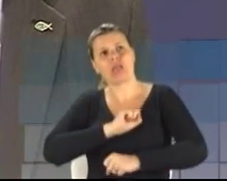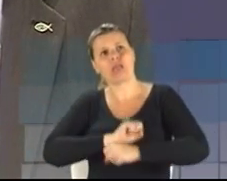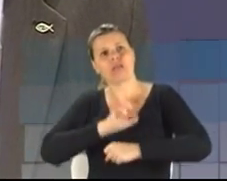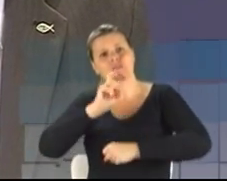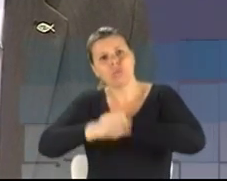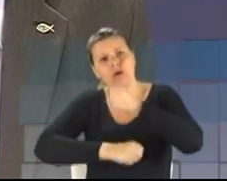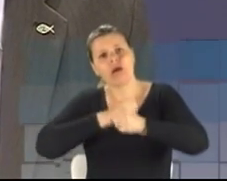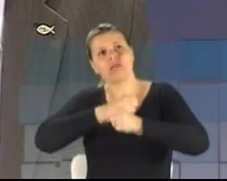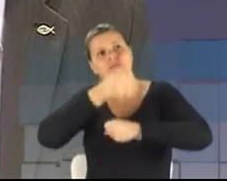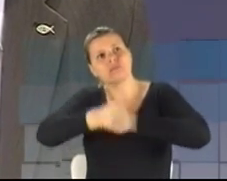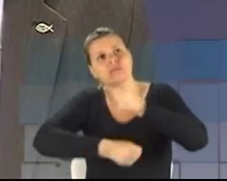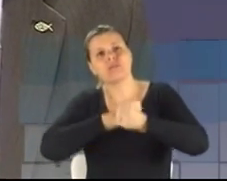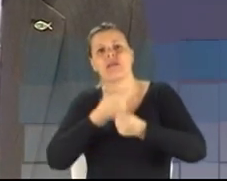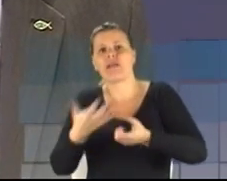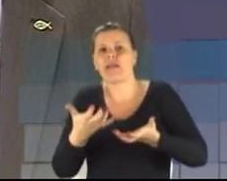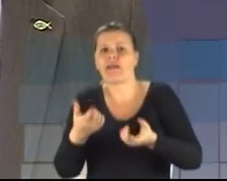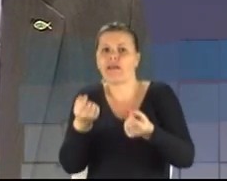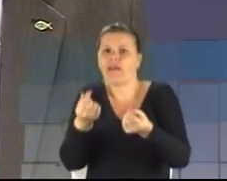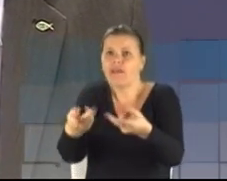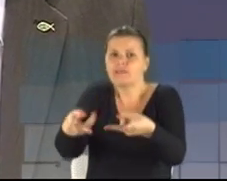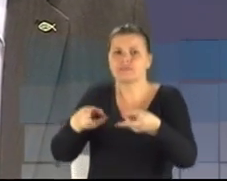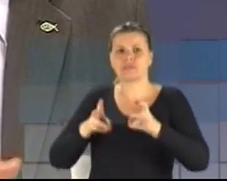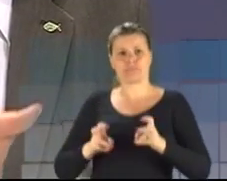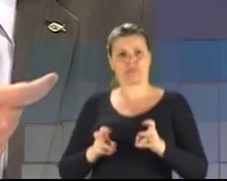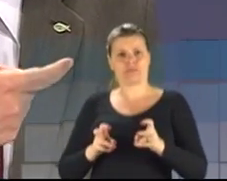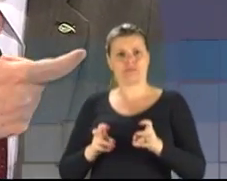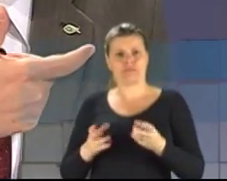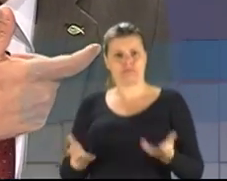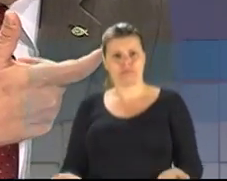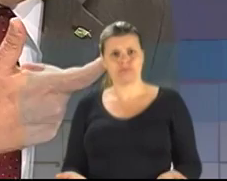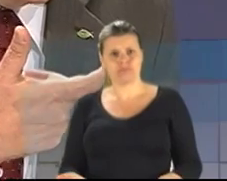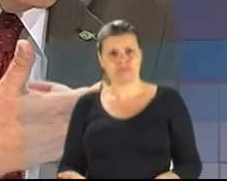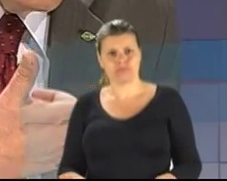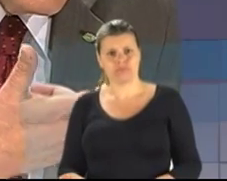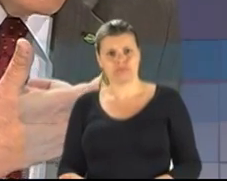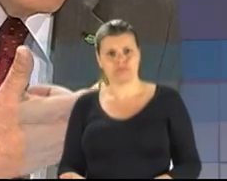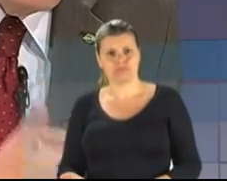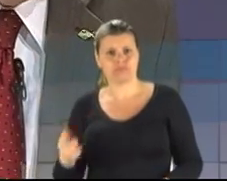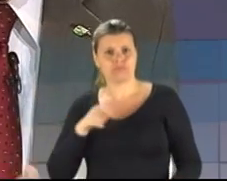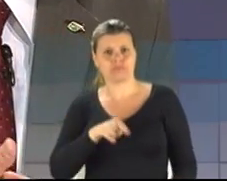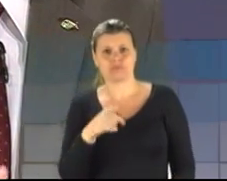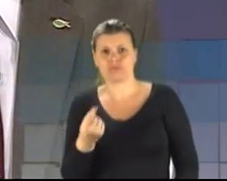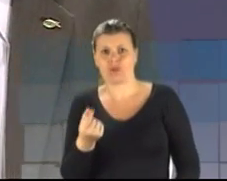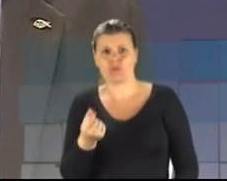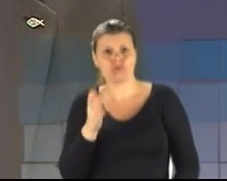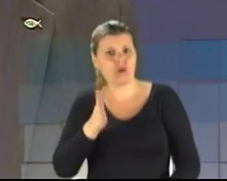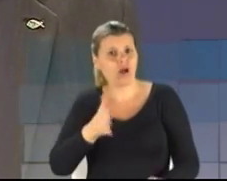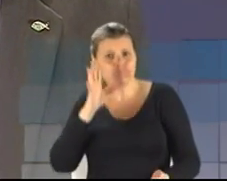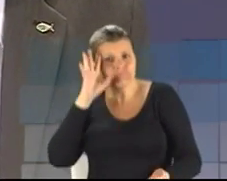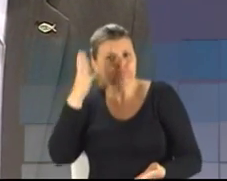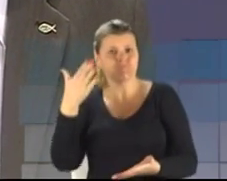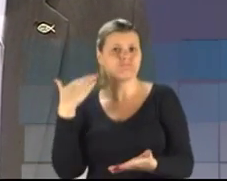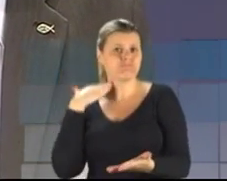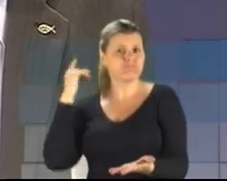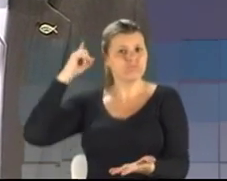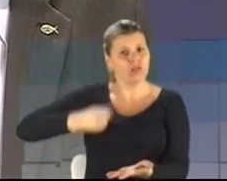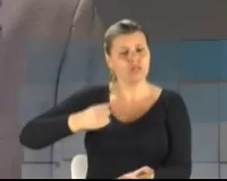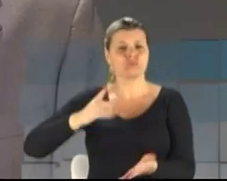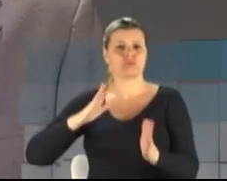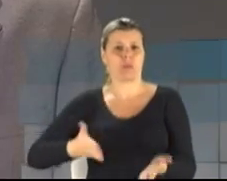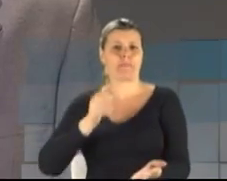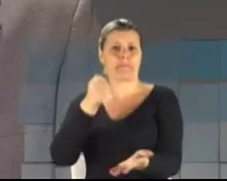para receber esses valores que já estão definidos por sentença judicial?